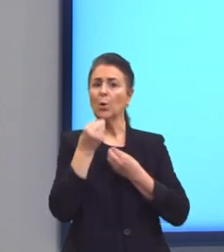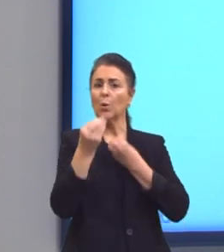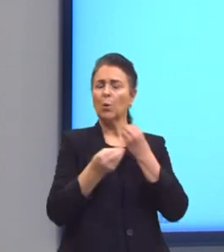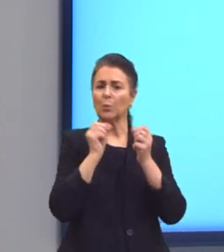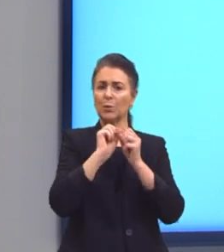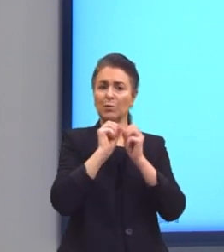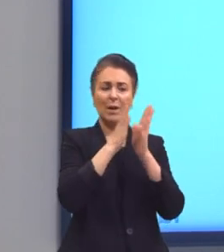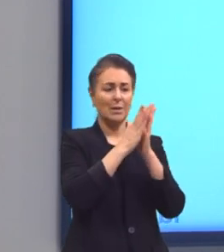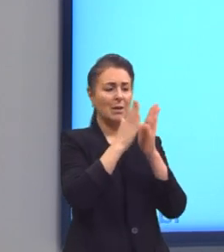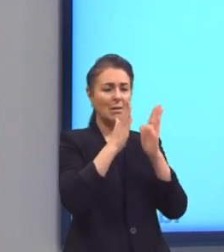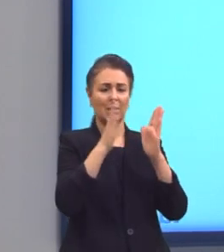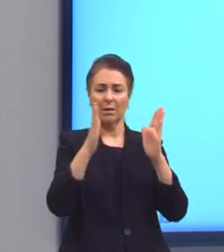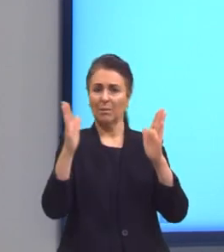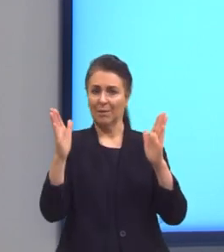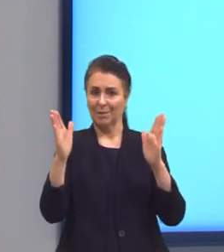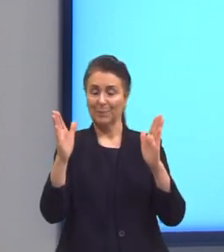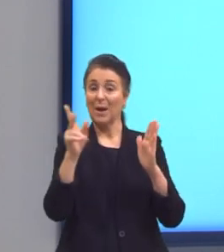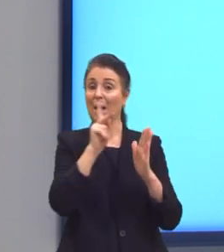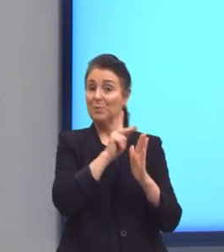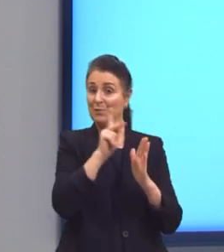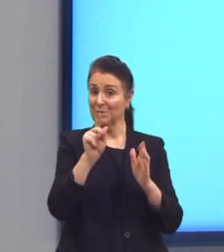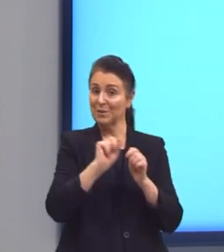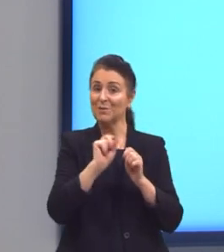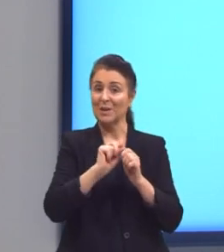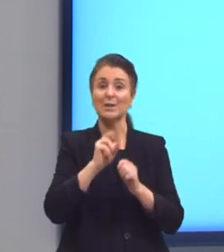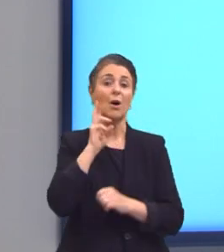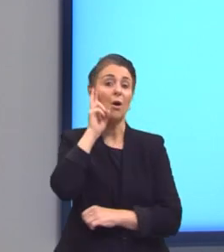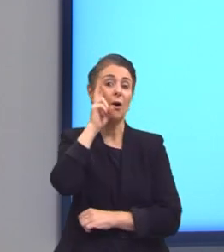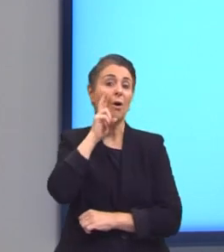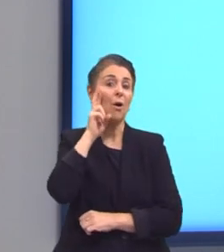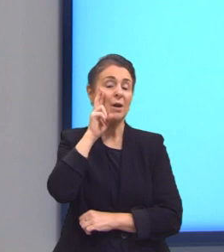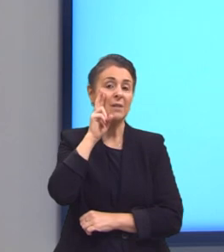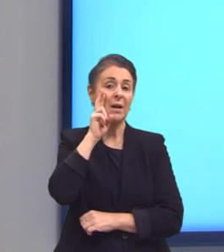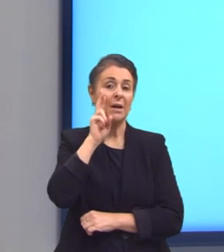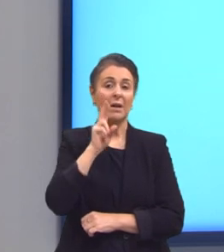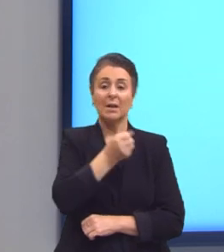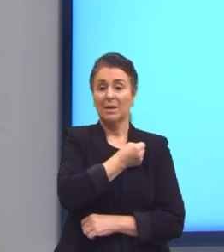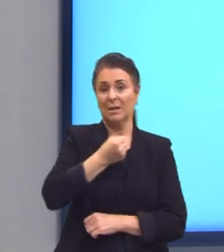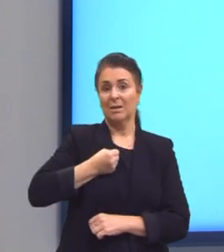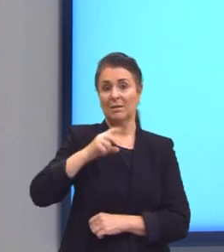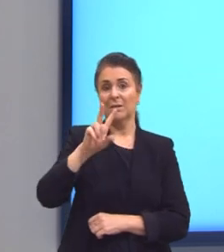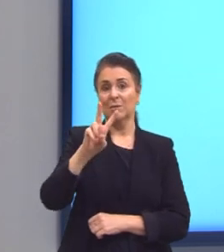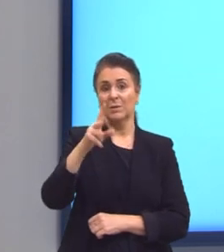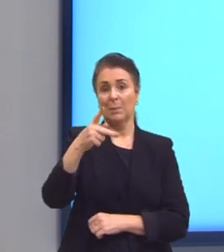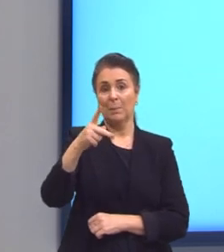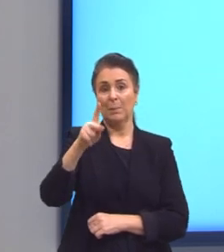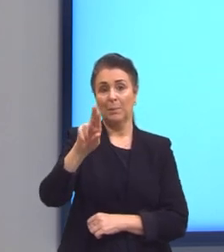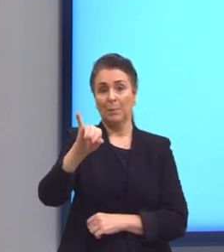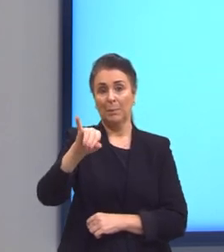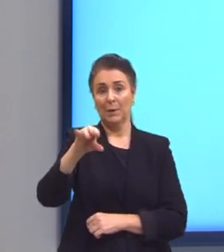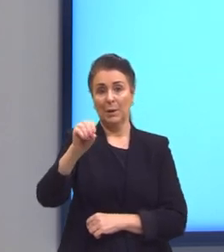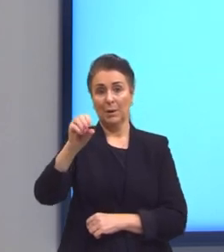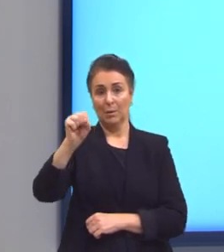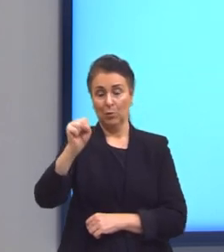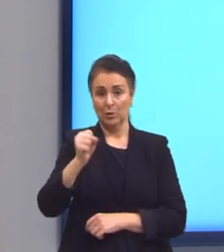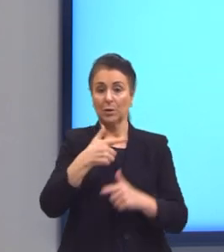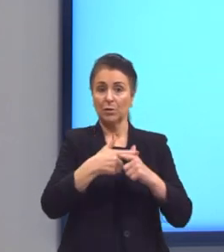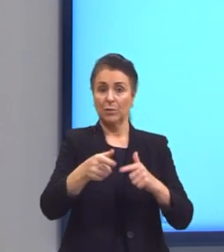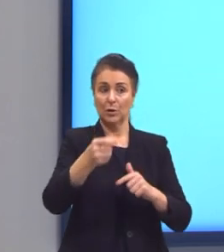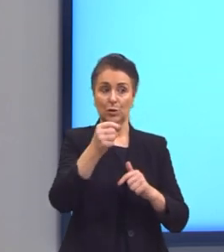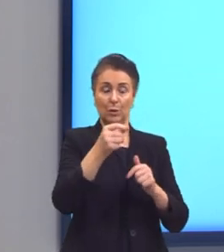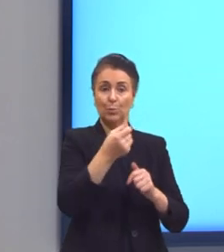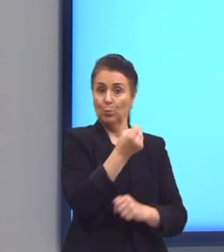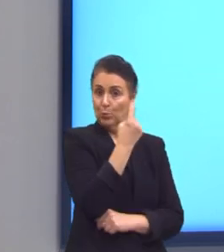e fui marcando em rosinha, então, os valores que são primos, que eu posso dividir por 1 e por ele mesmo. Notem que nessa